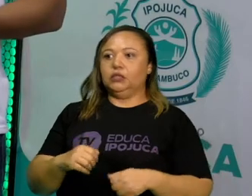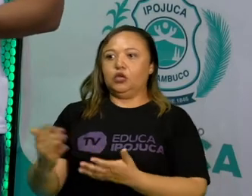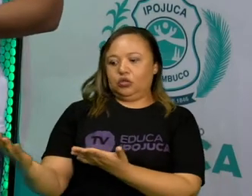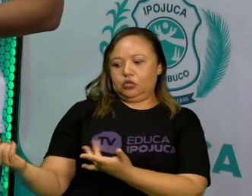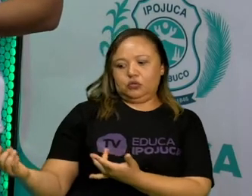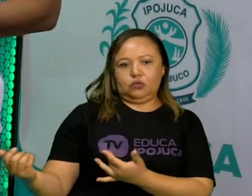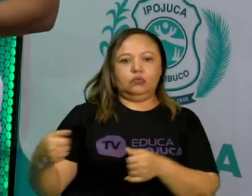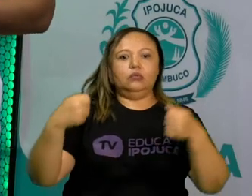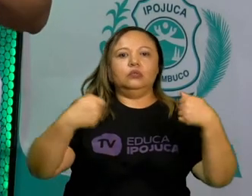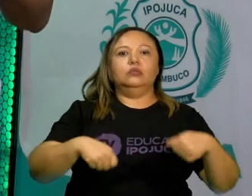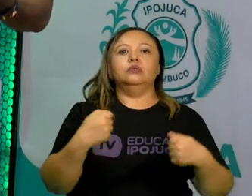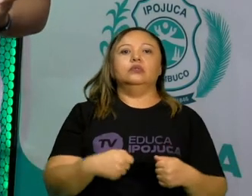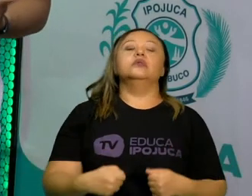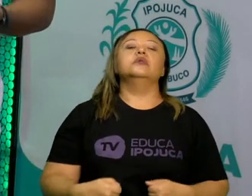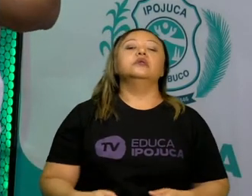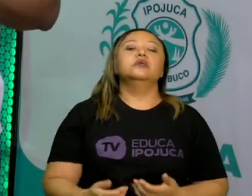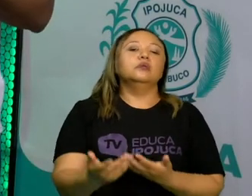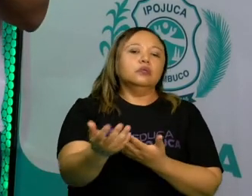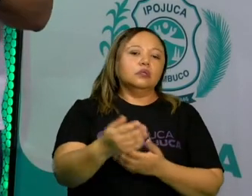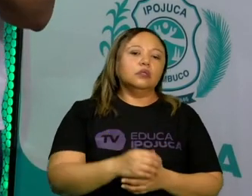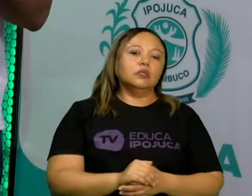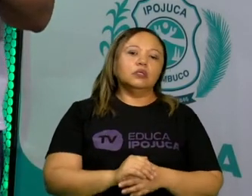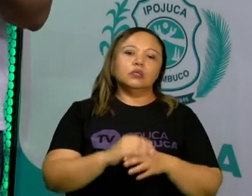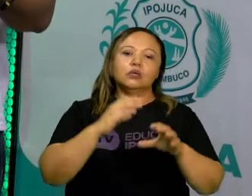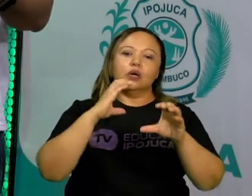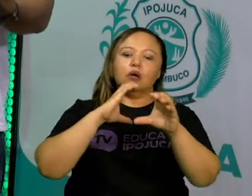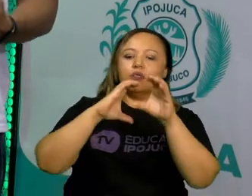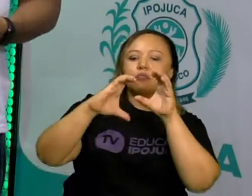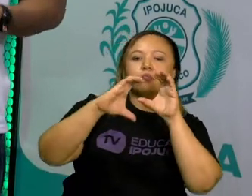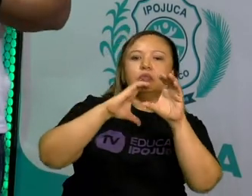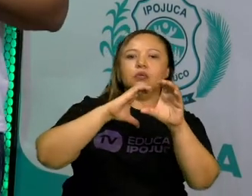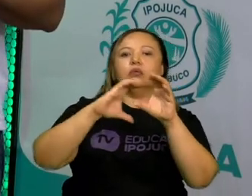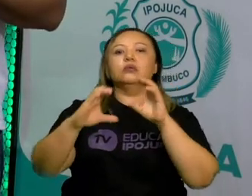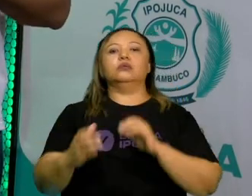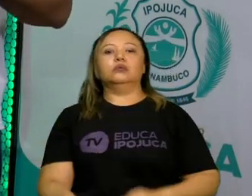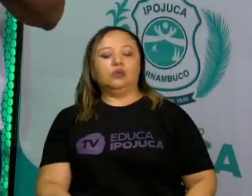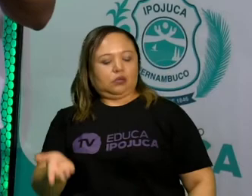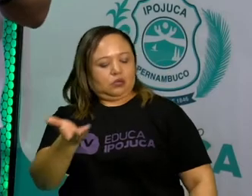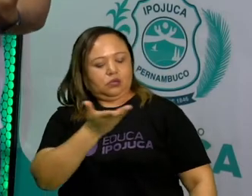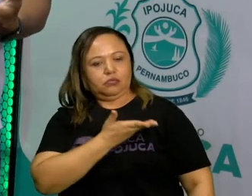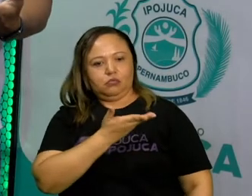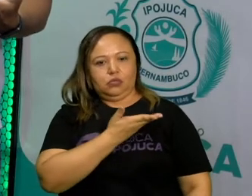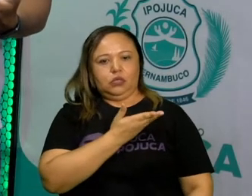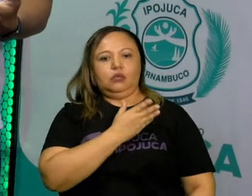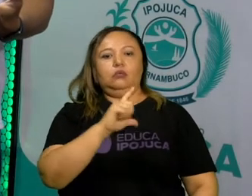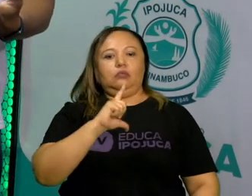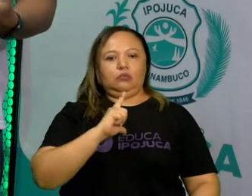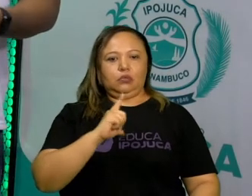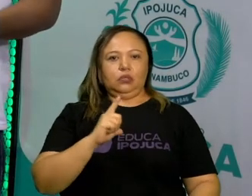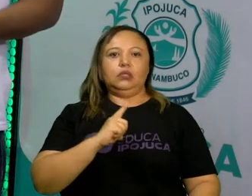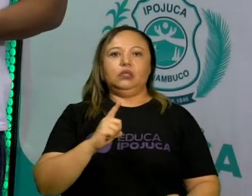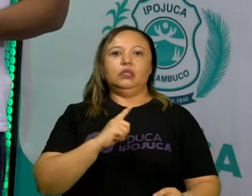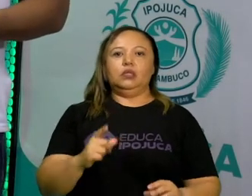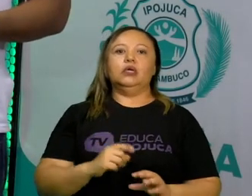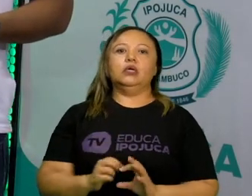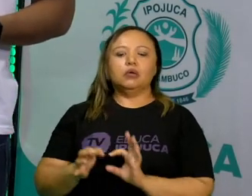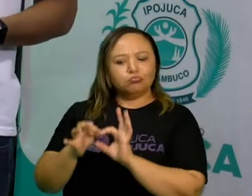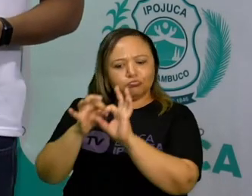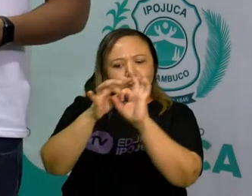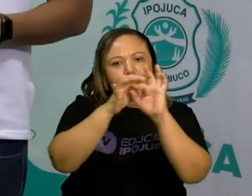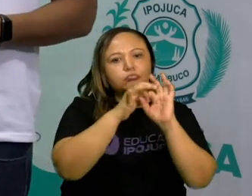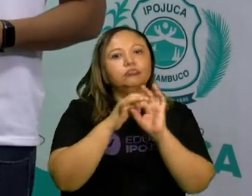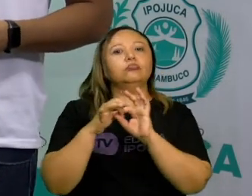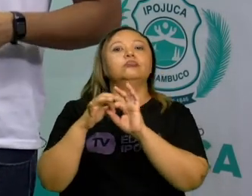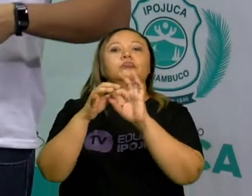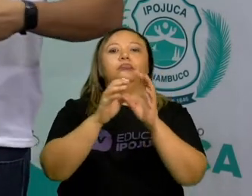novas pessoas, novos amigos. E, assim, construir uma relação importante de amizade e